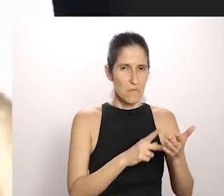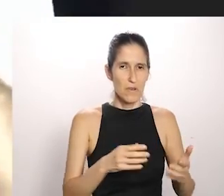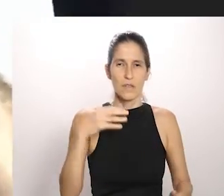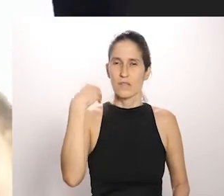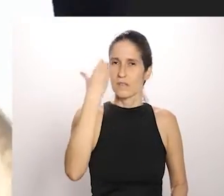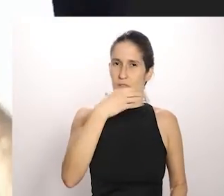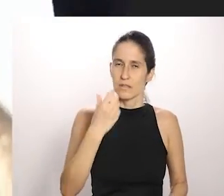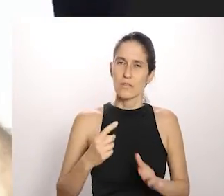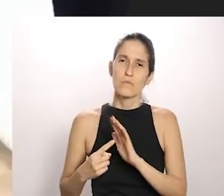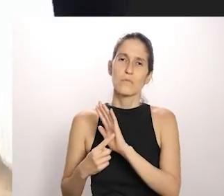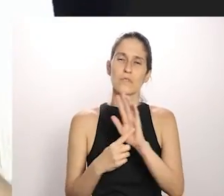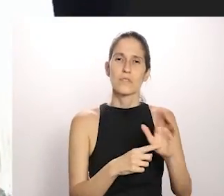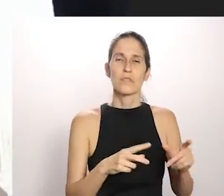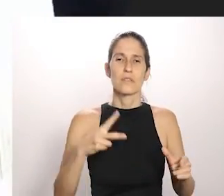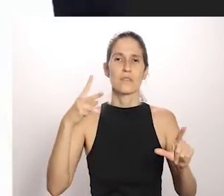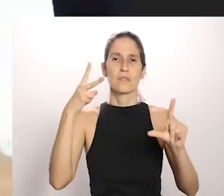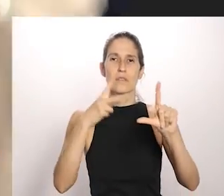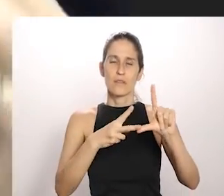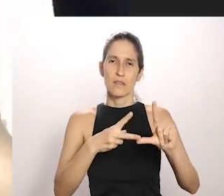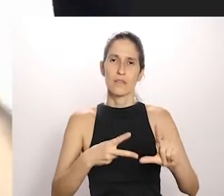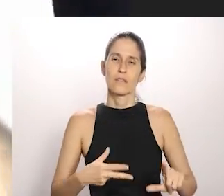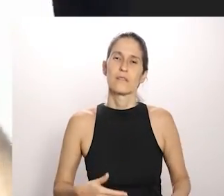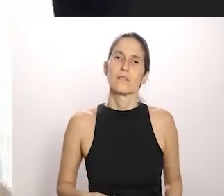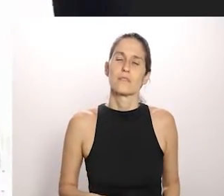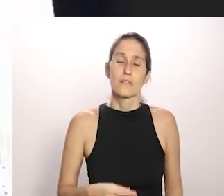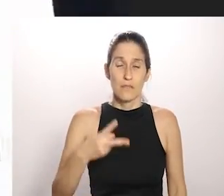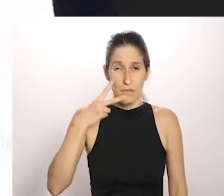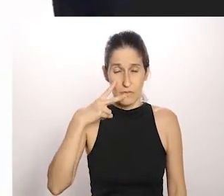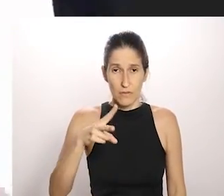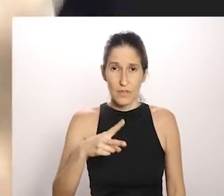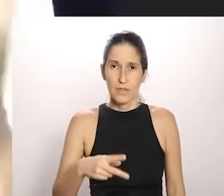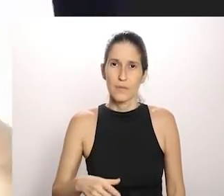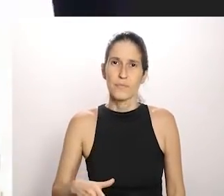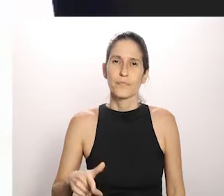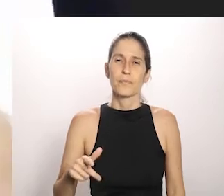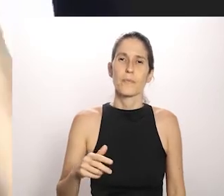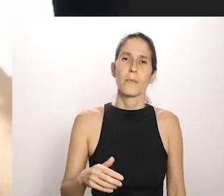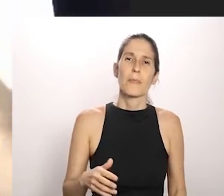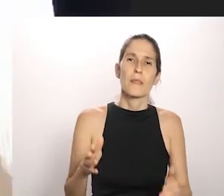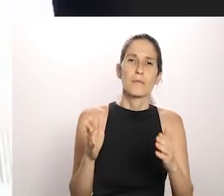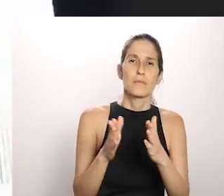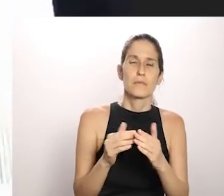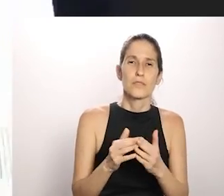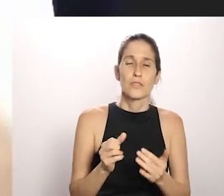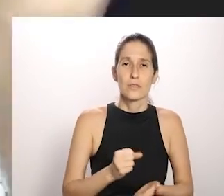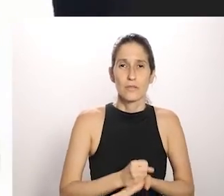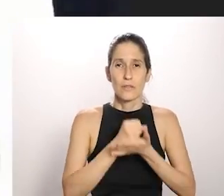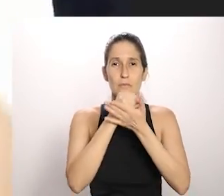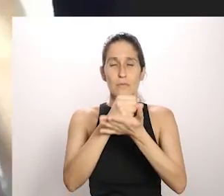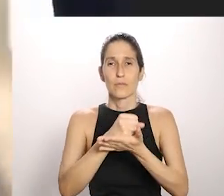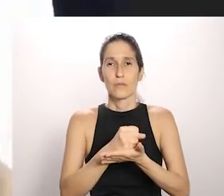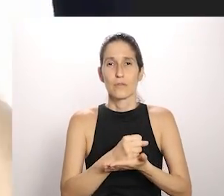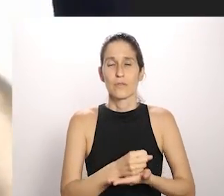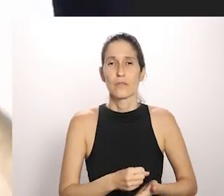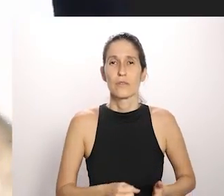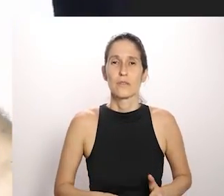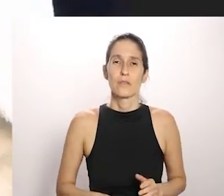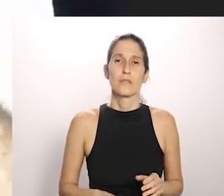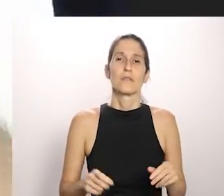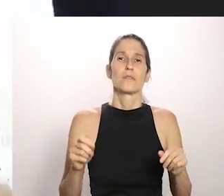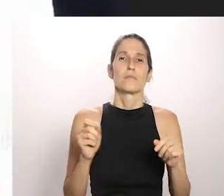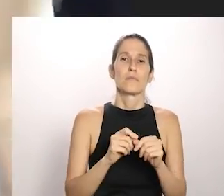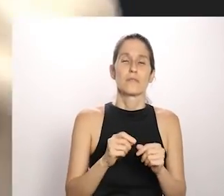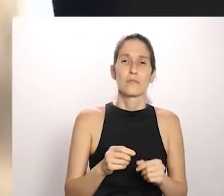convidados e fazendo live está muito bom inclusive nas lives pedindo doações de cesta básica